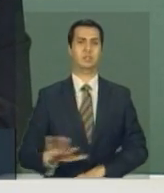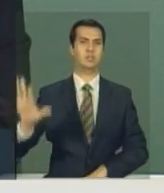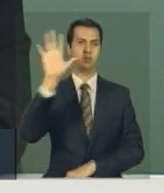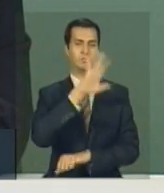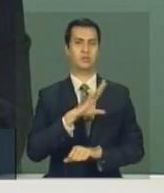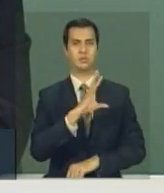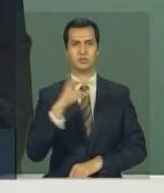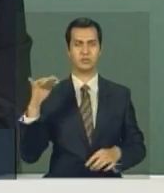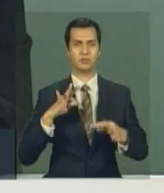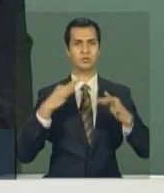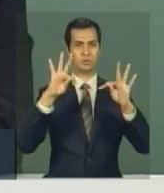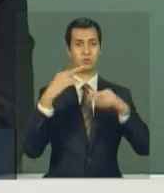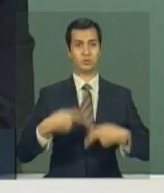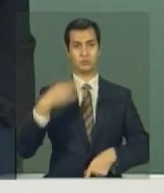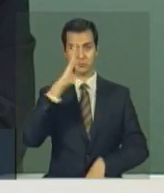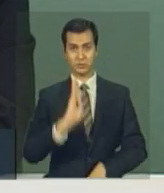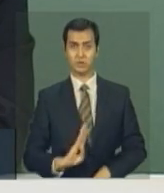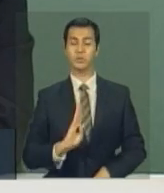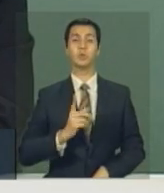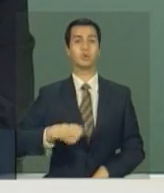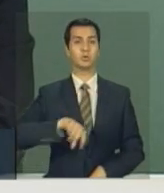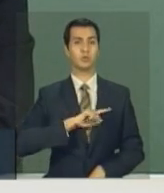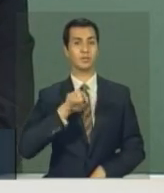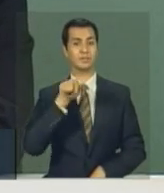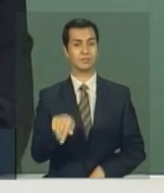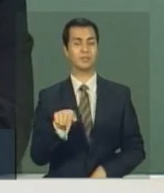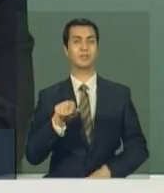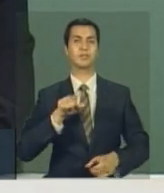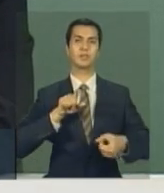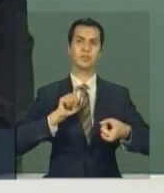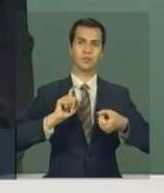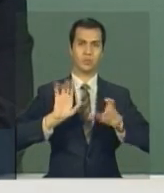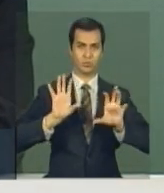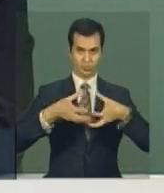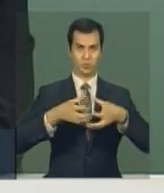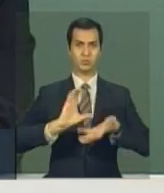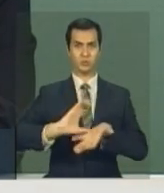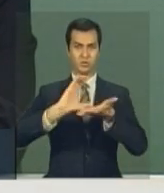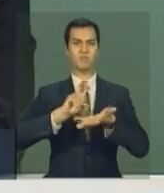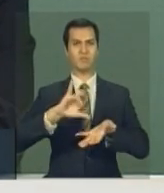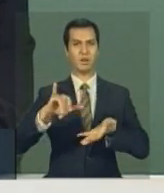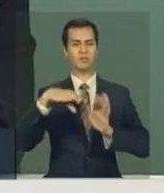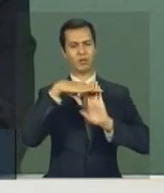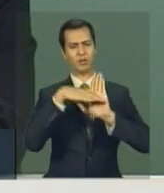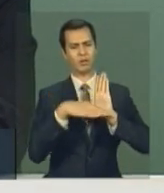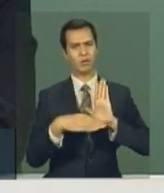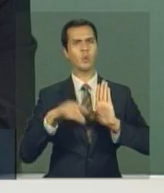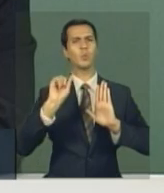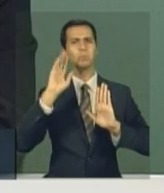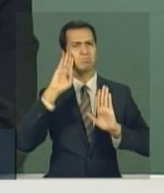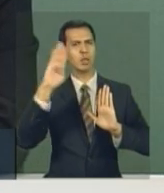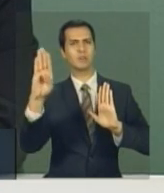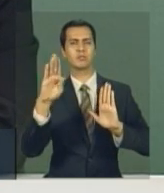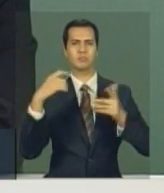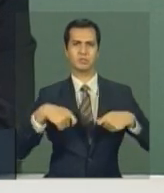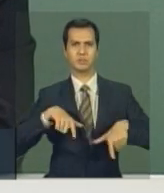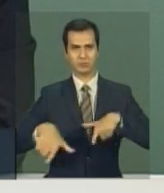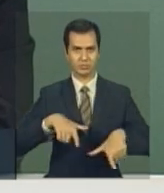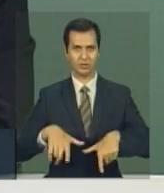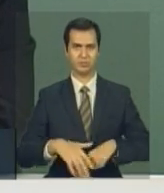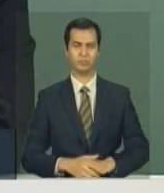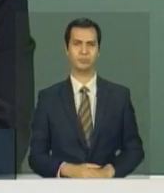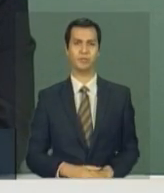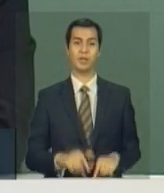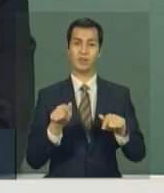Tecnologia do Brasil. Então, nós estamos definindo lá todas as áreas prioritárias, os instrumentos, etc. E, nessa reunião do encontro, nós vamos inaugurar